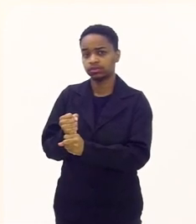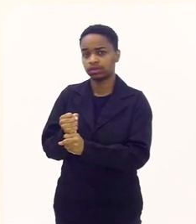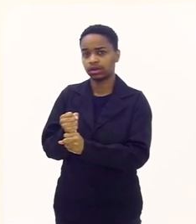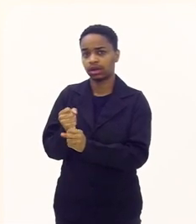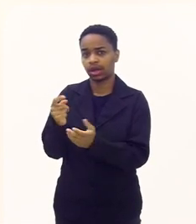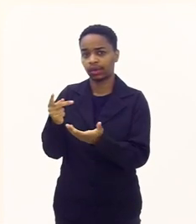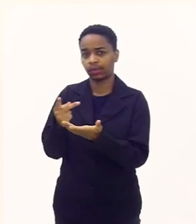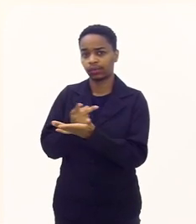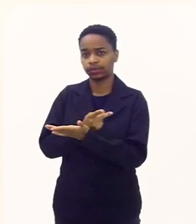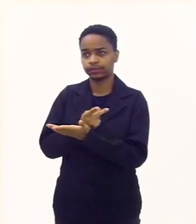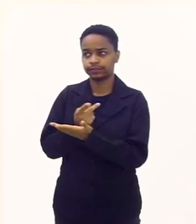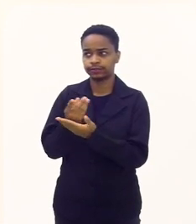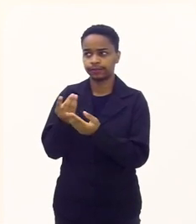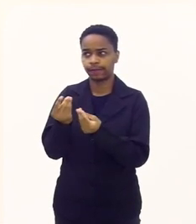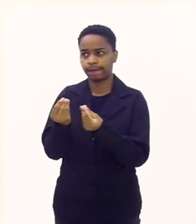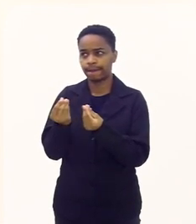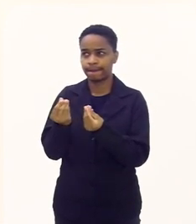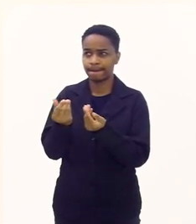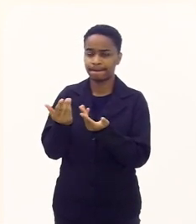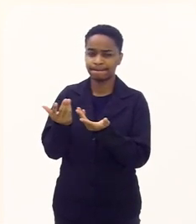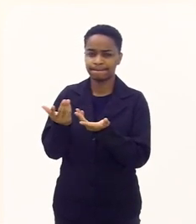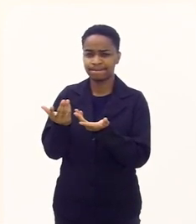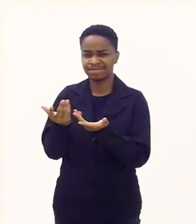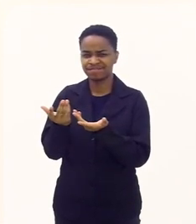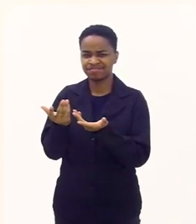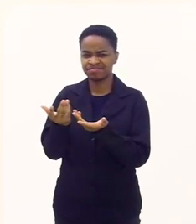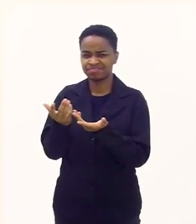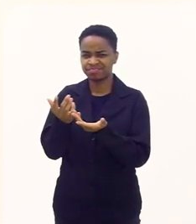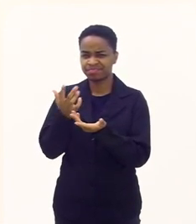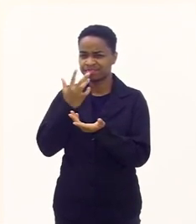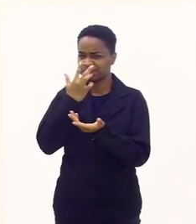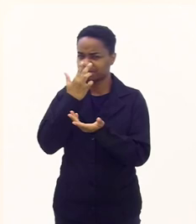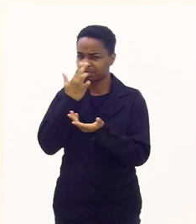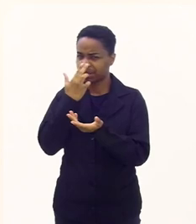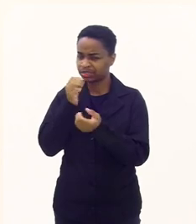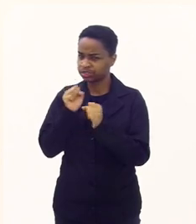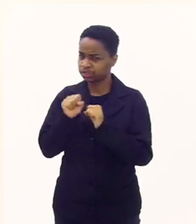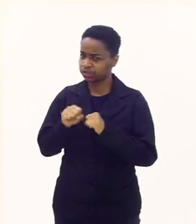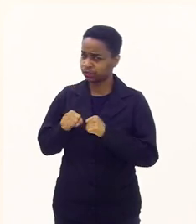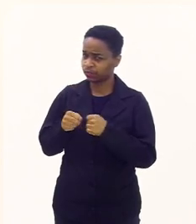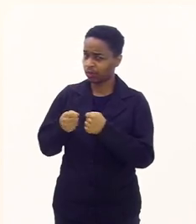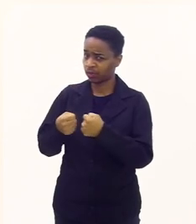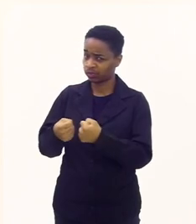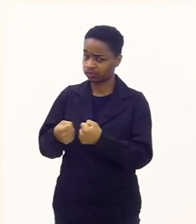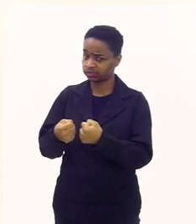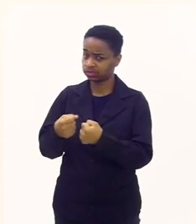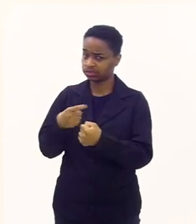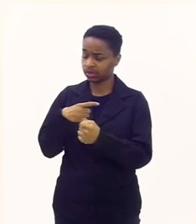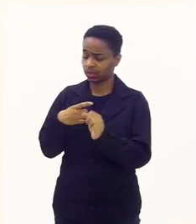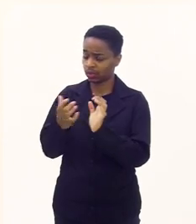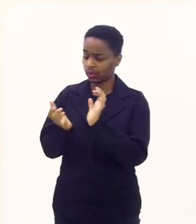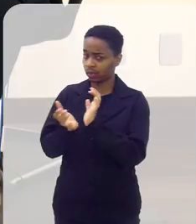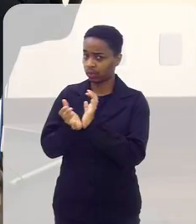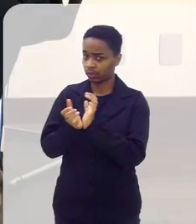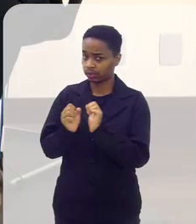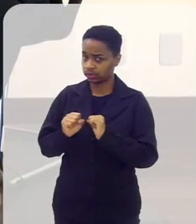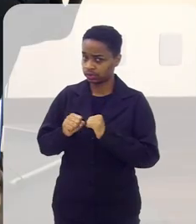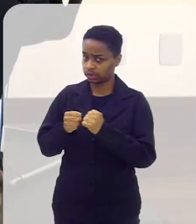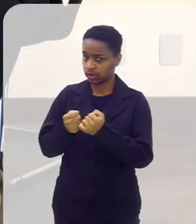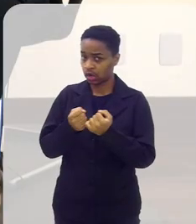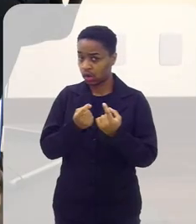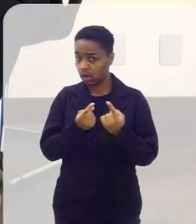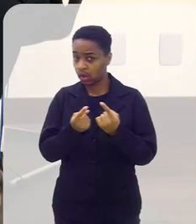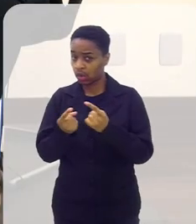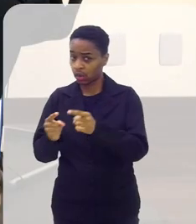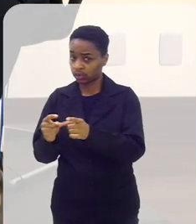uma houve até um sob esforço de um certo grupo contra